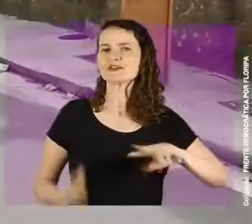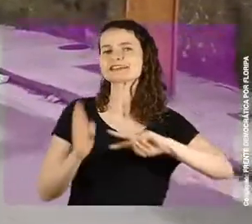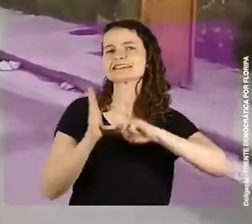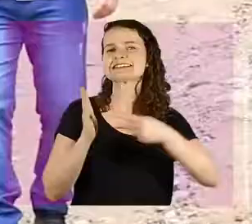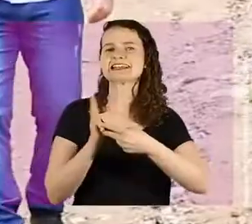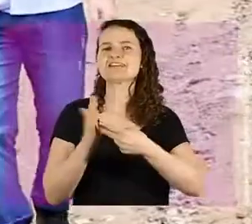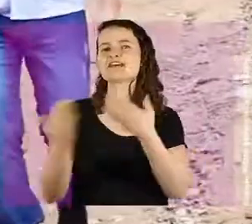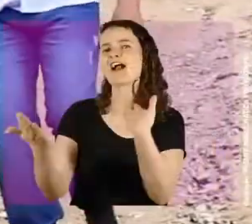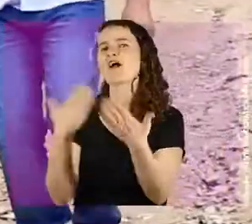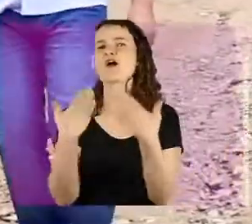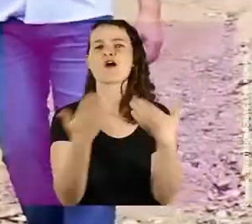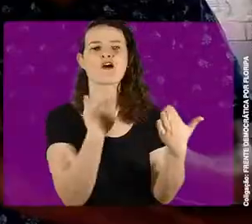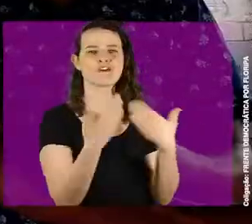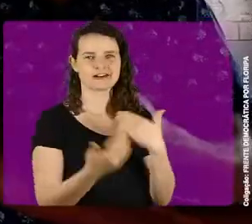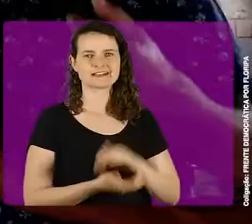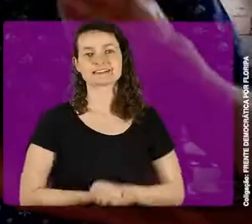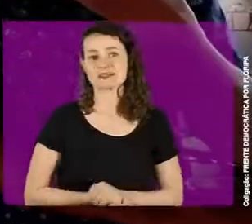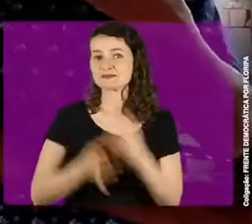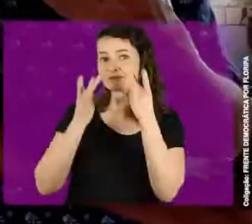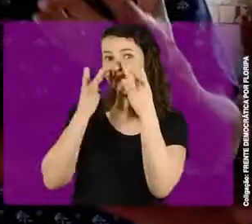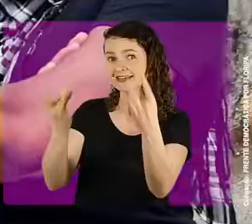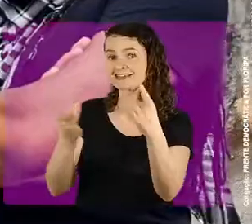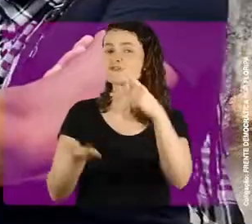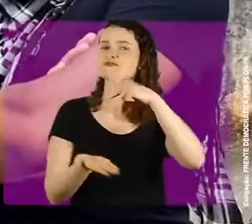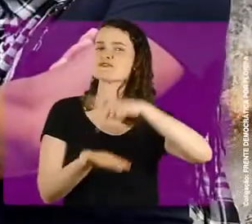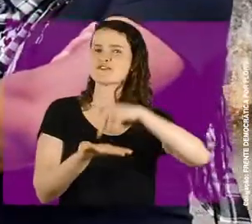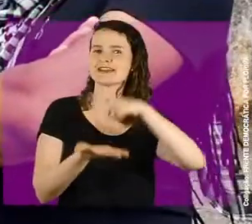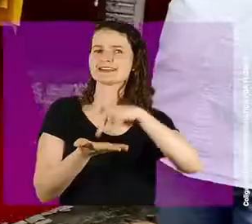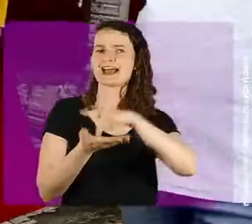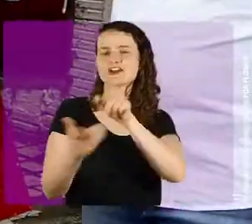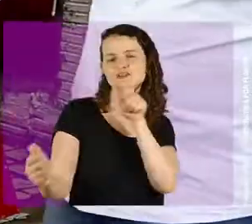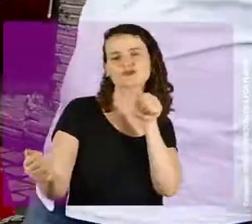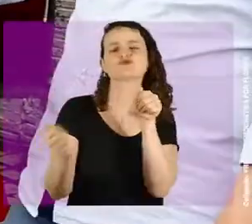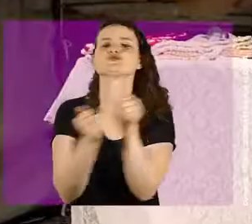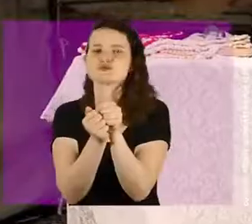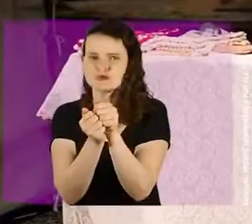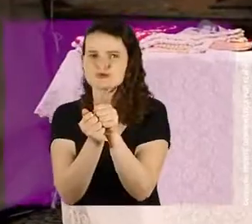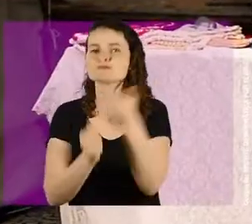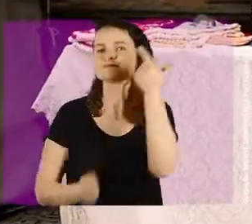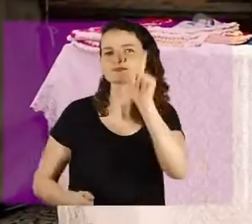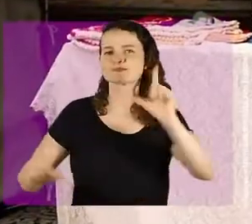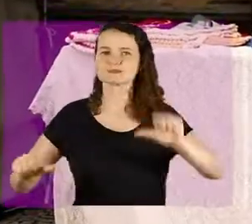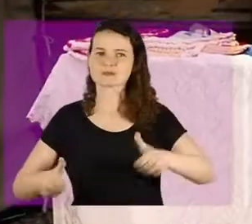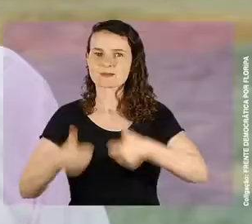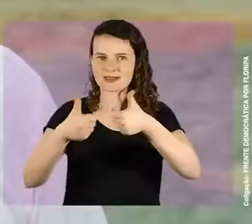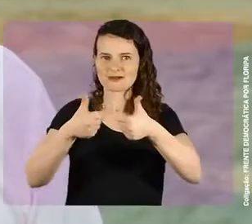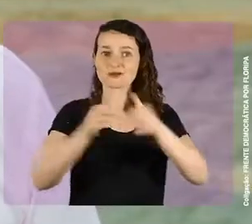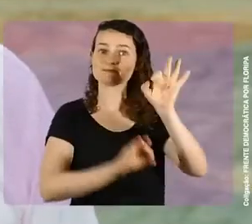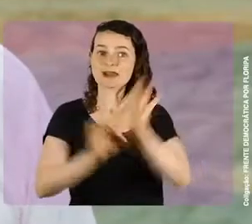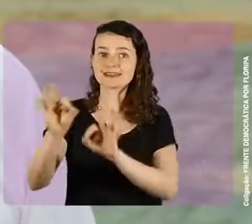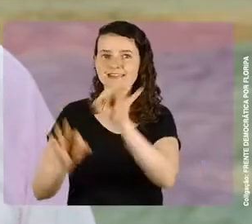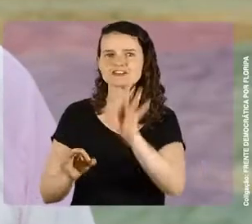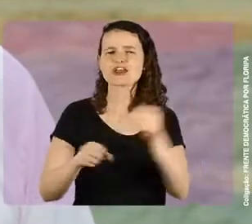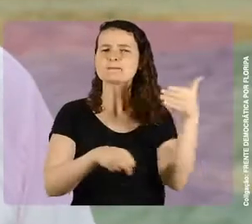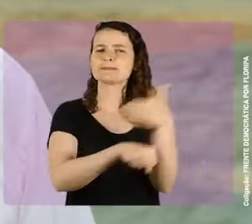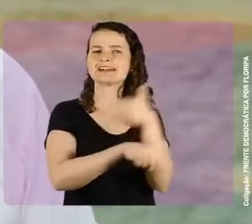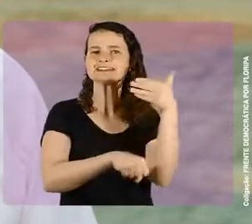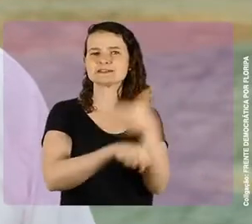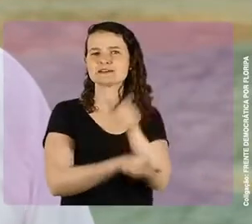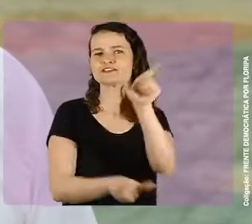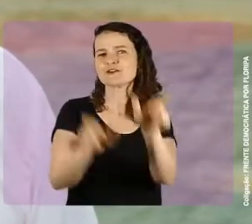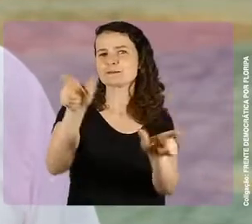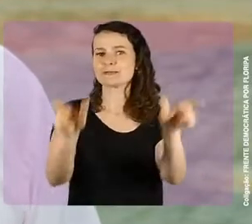Governar é dialogar, é ouvir de verdade e fazer juntos para fazer melhor. É planejar de forma